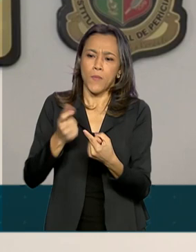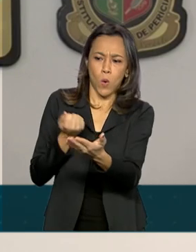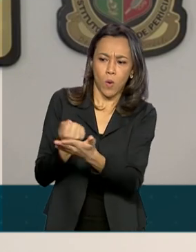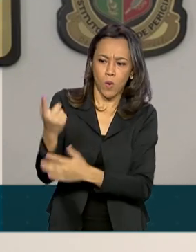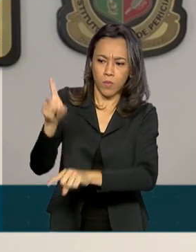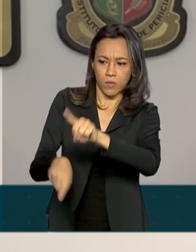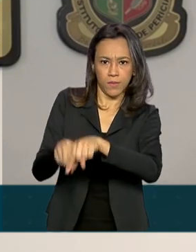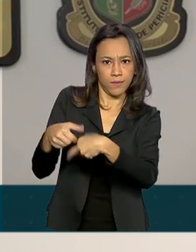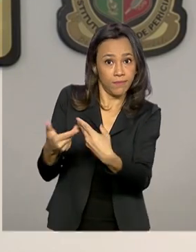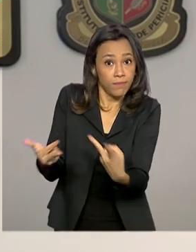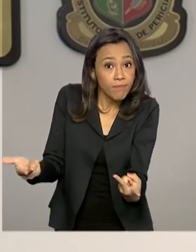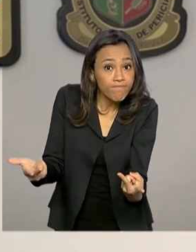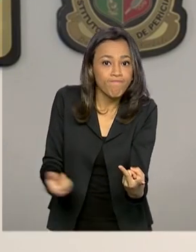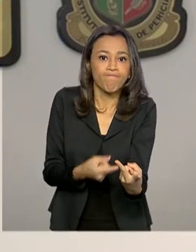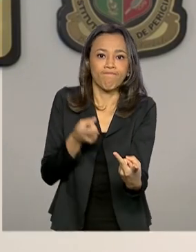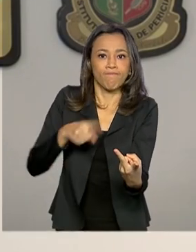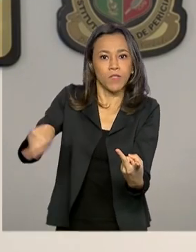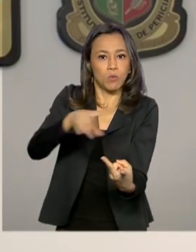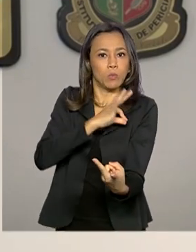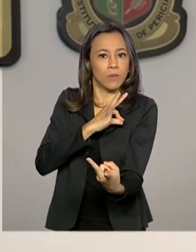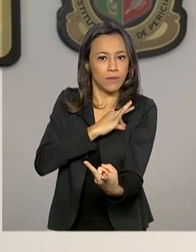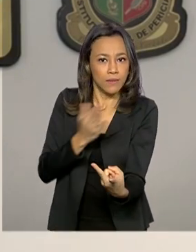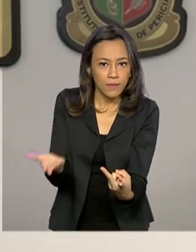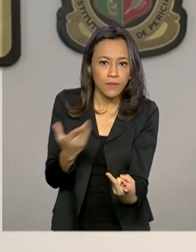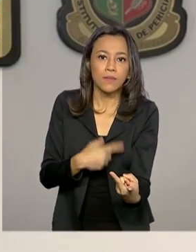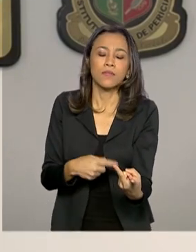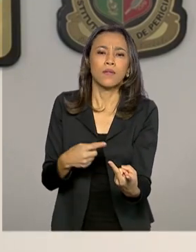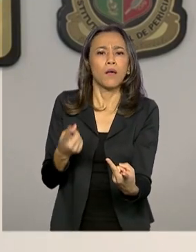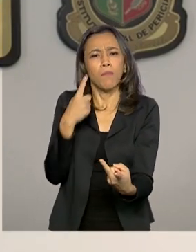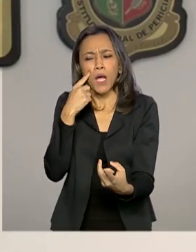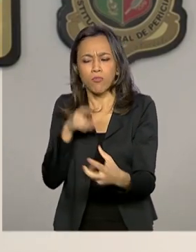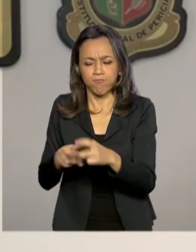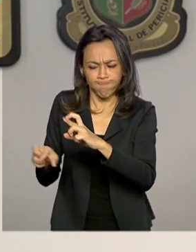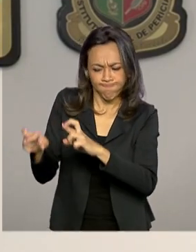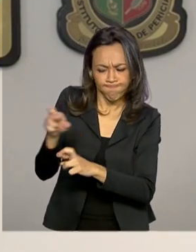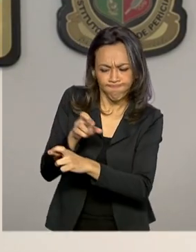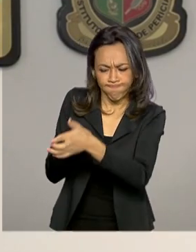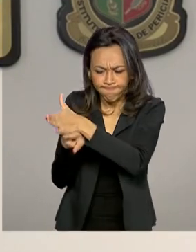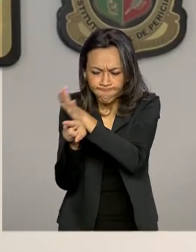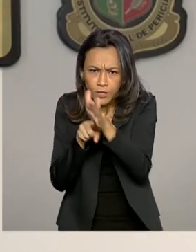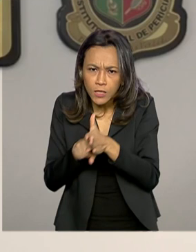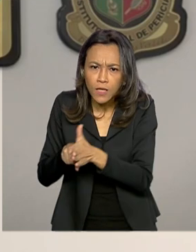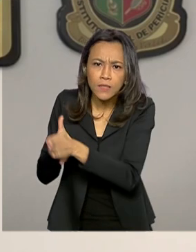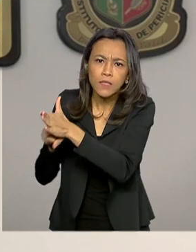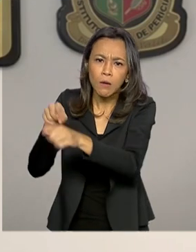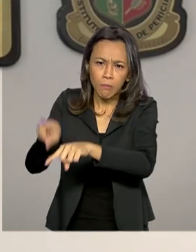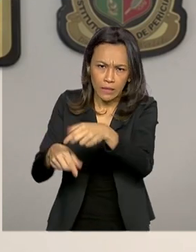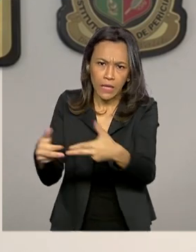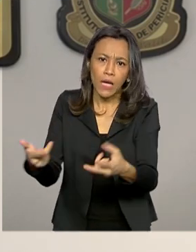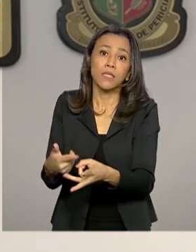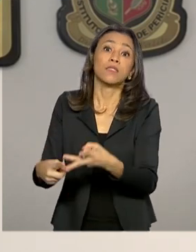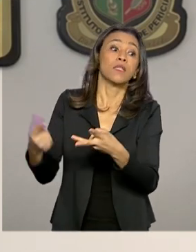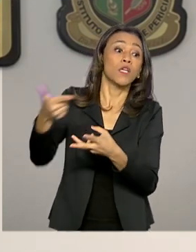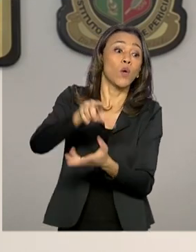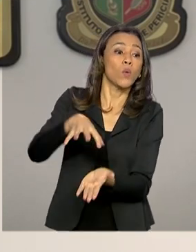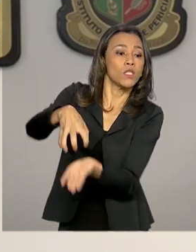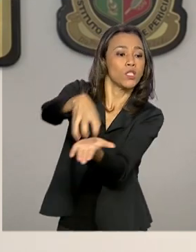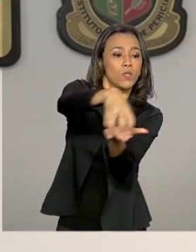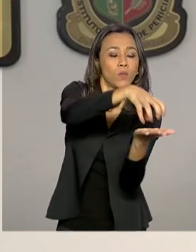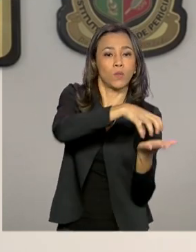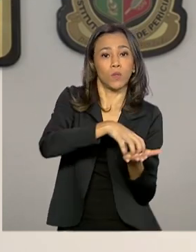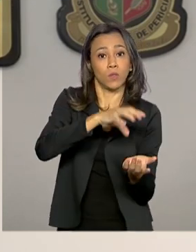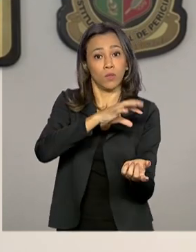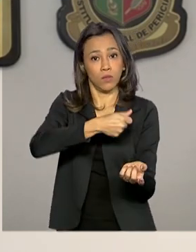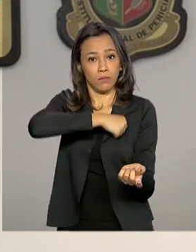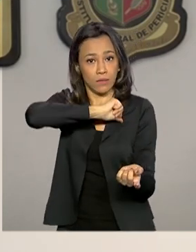equipamentos de policiamento ostensivo para investigação, para as demais instituições que integram também